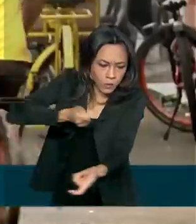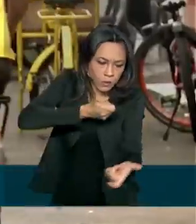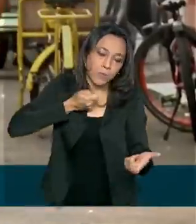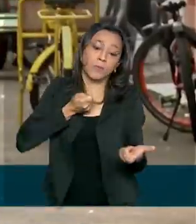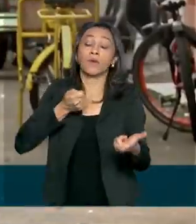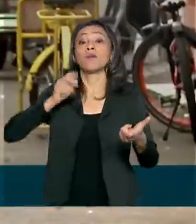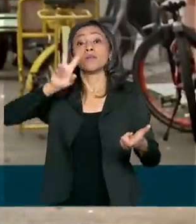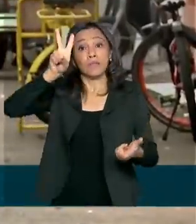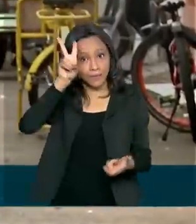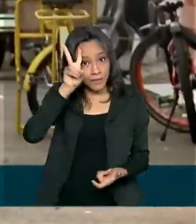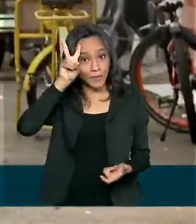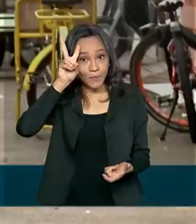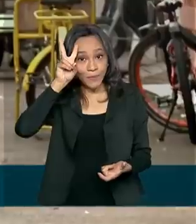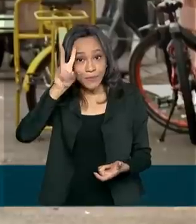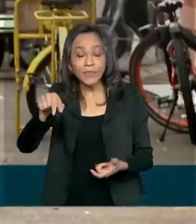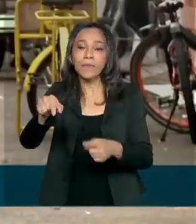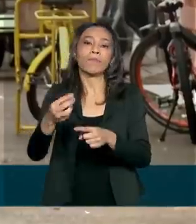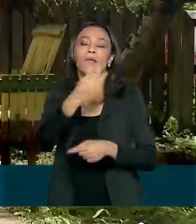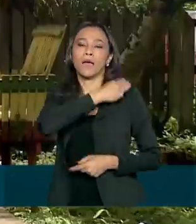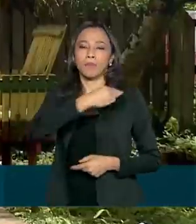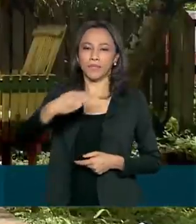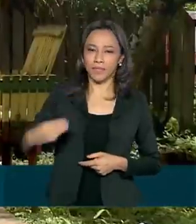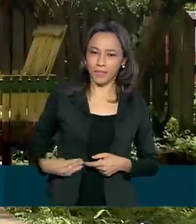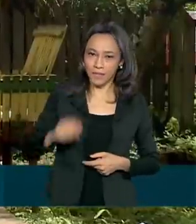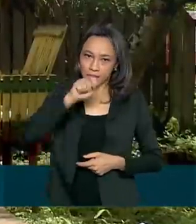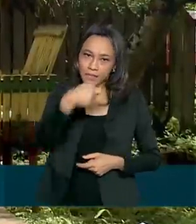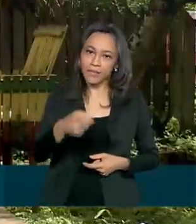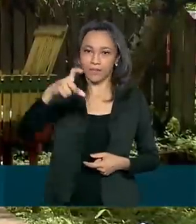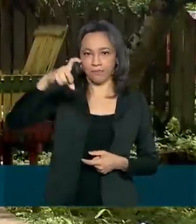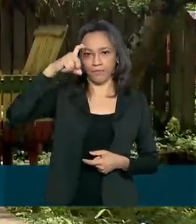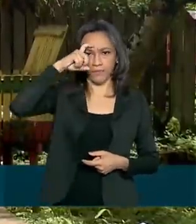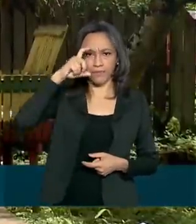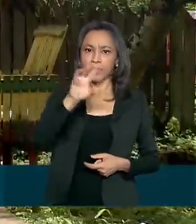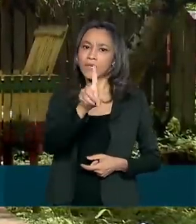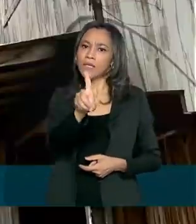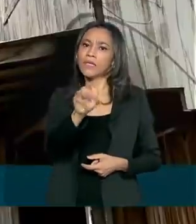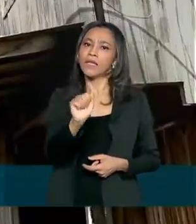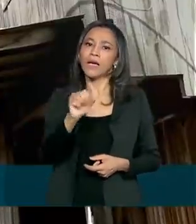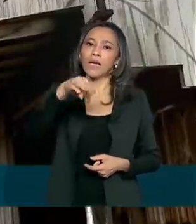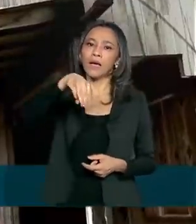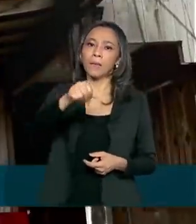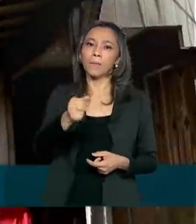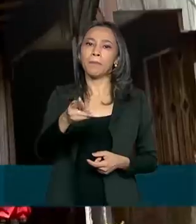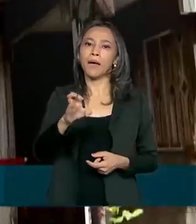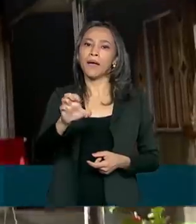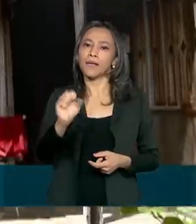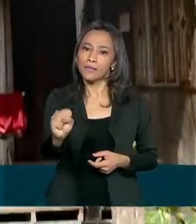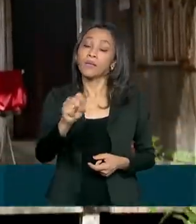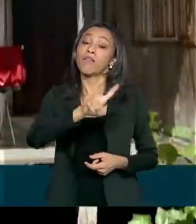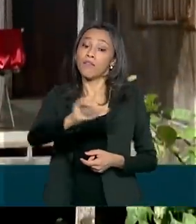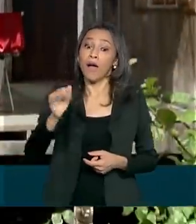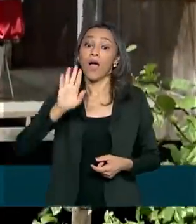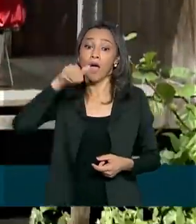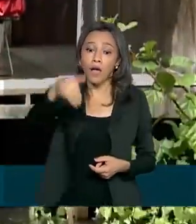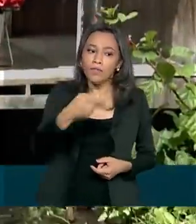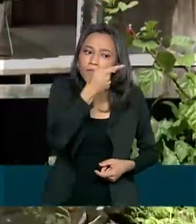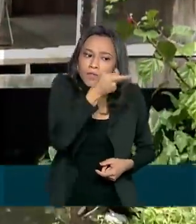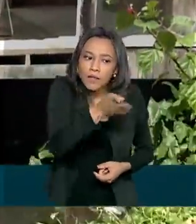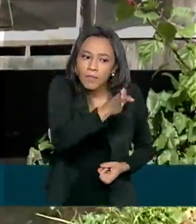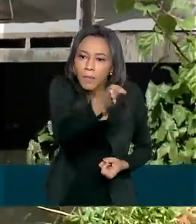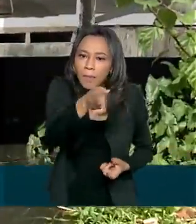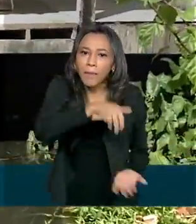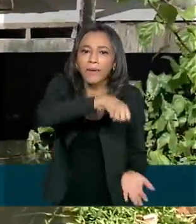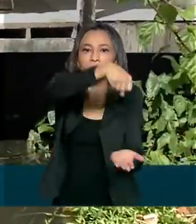segunda-feira, a ministra da Mulher, da Família e dos Direitos Humanos, Damaris Alves, estará na comunidade fazendo as primeiras